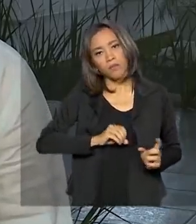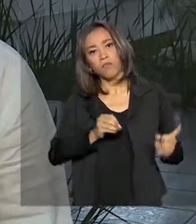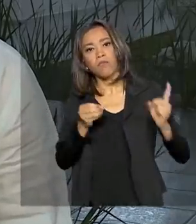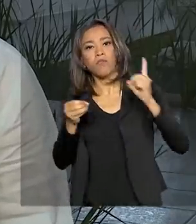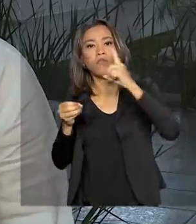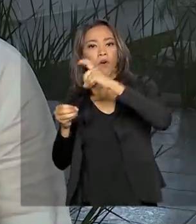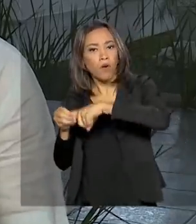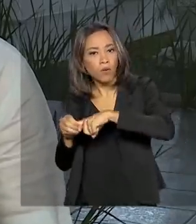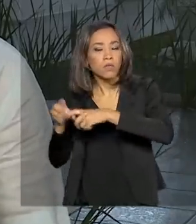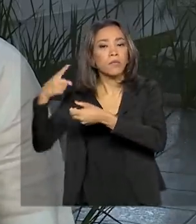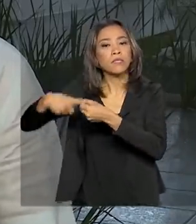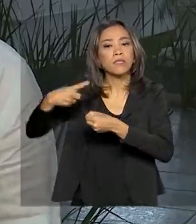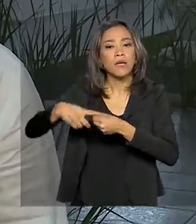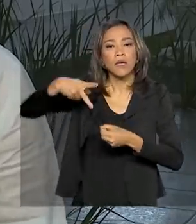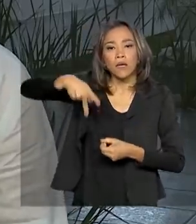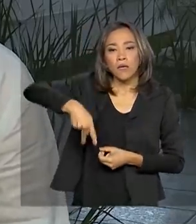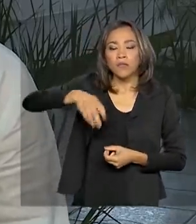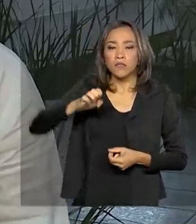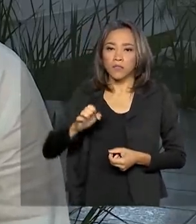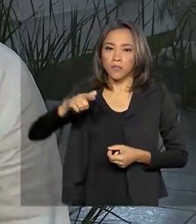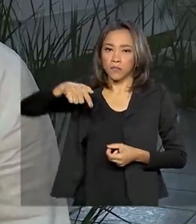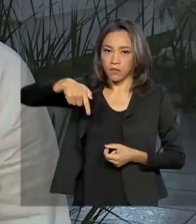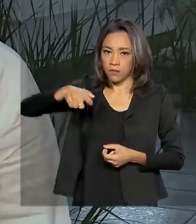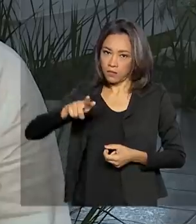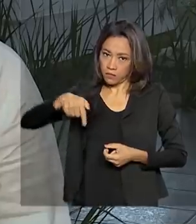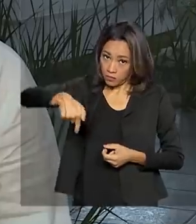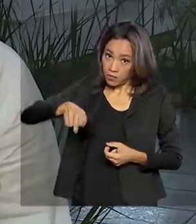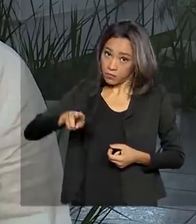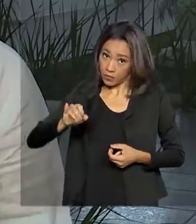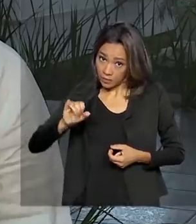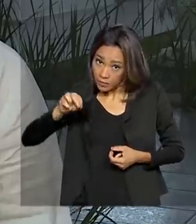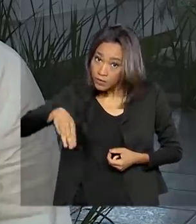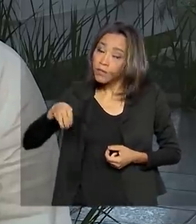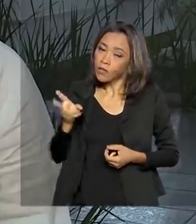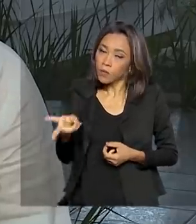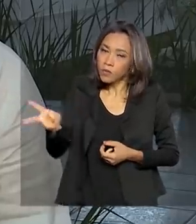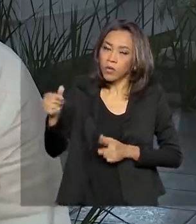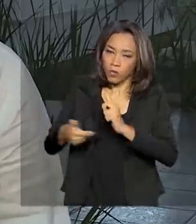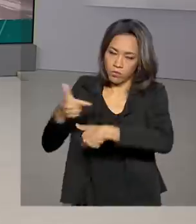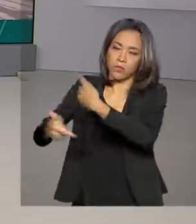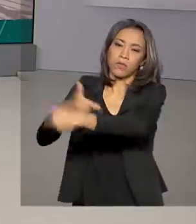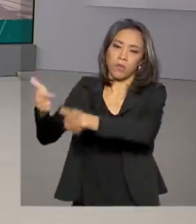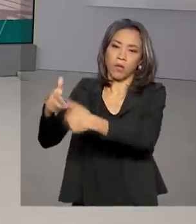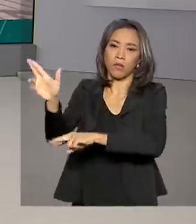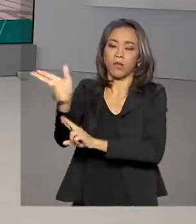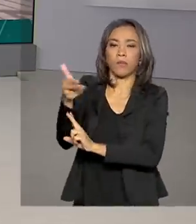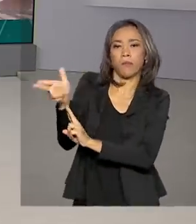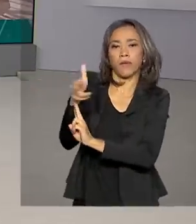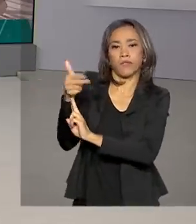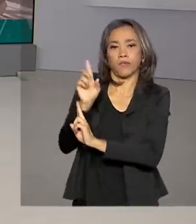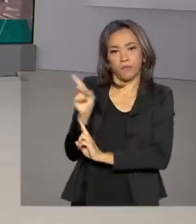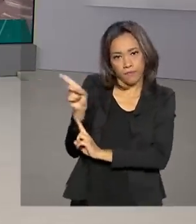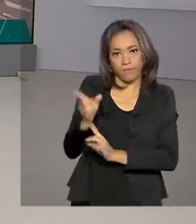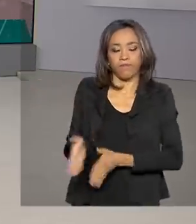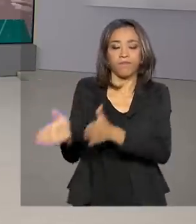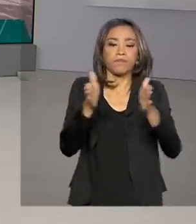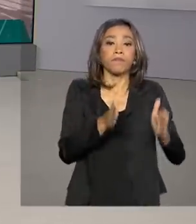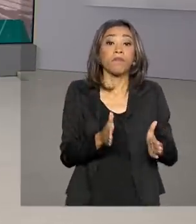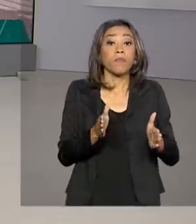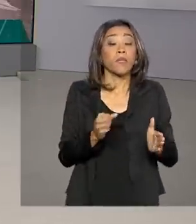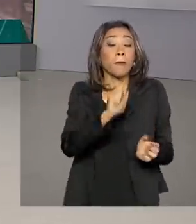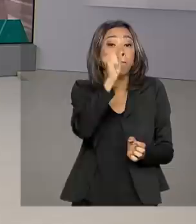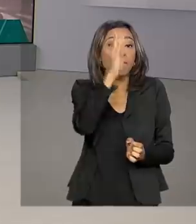retomaremos o nosso trabalho na Embaixada do Brasil, na capital chinesa. Brasil e Paraguai